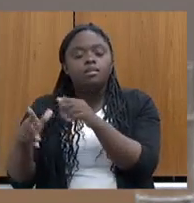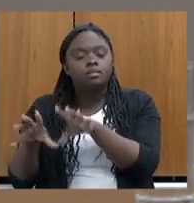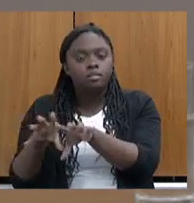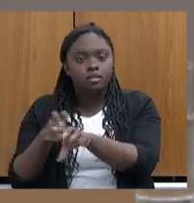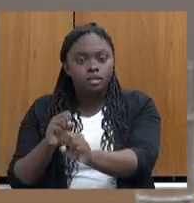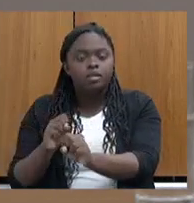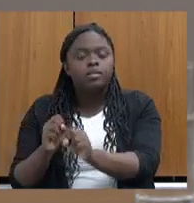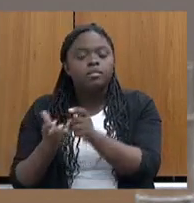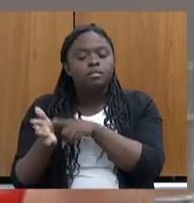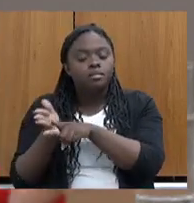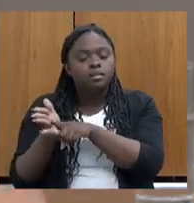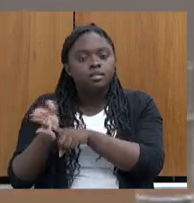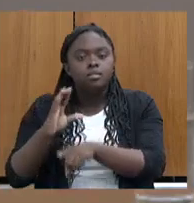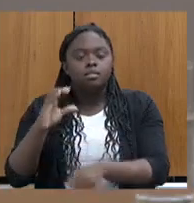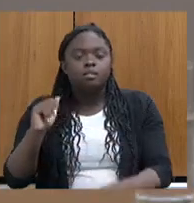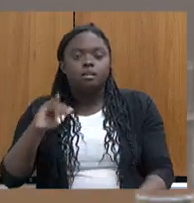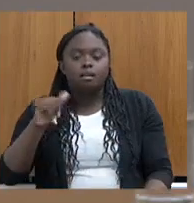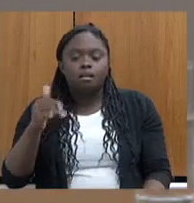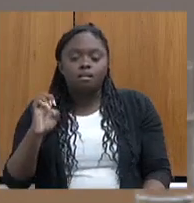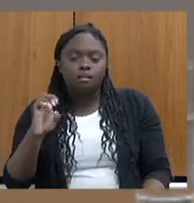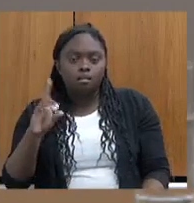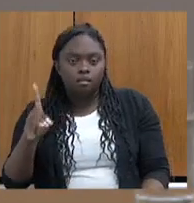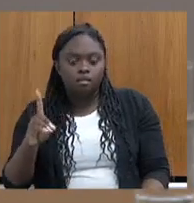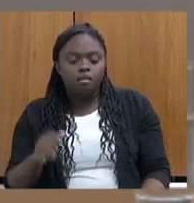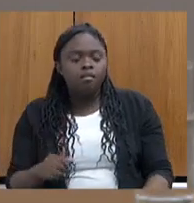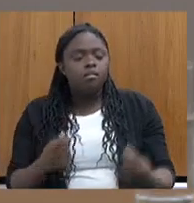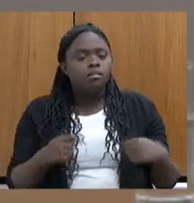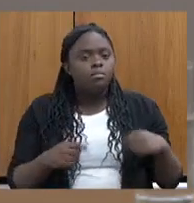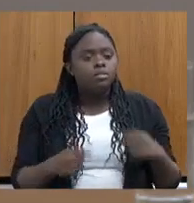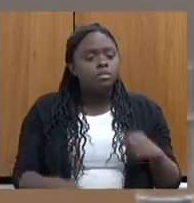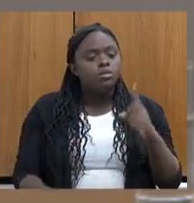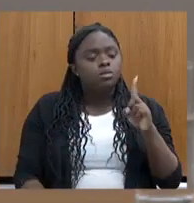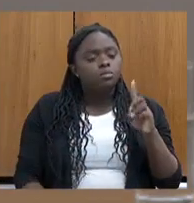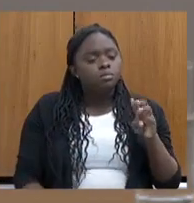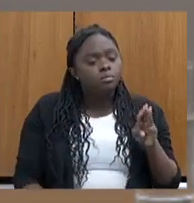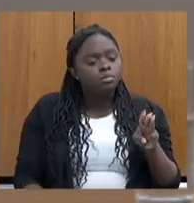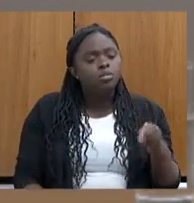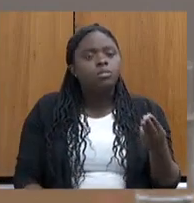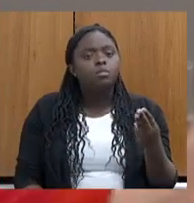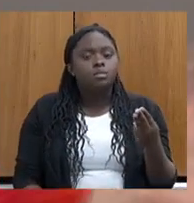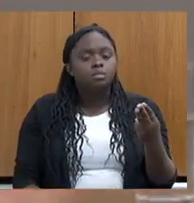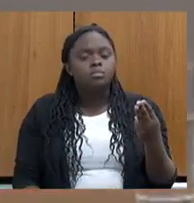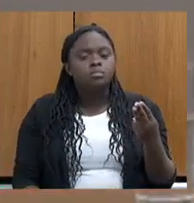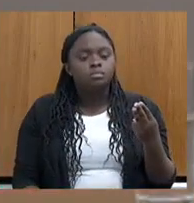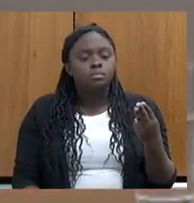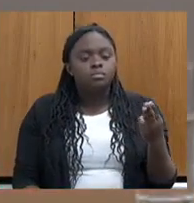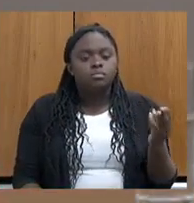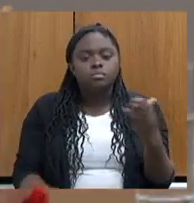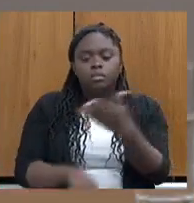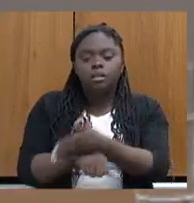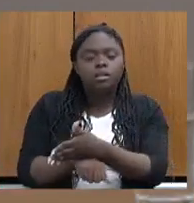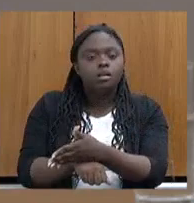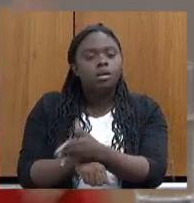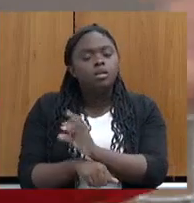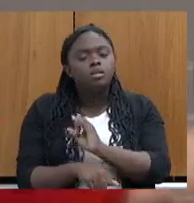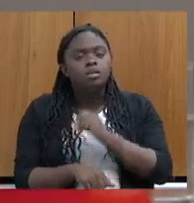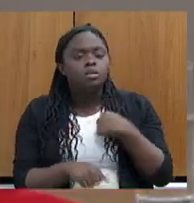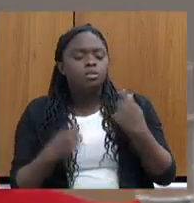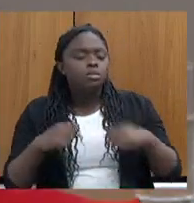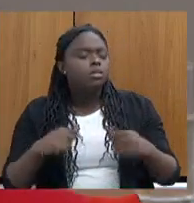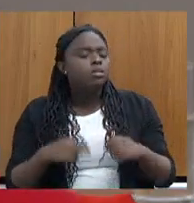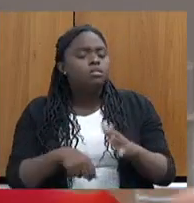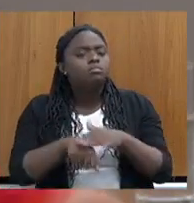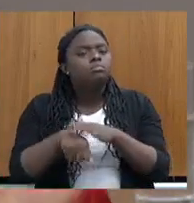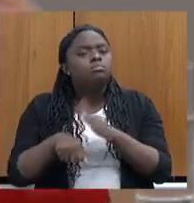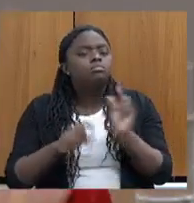do Cajeg, eu preciso colocar essas 1 milhão e 500 mil nesses empregos formais. O eu preciso fazer? Se eu estou qualificando